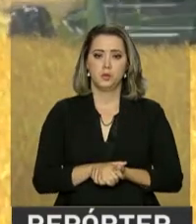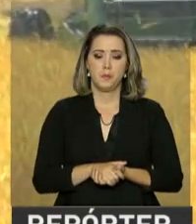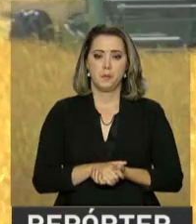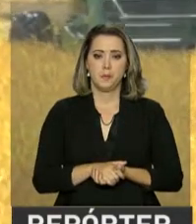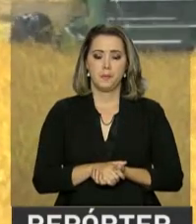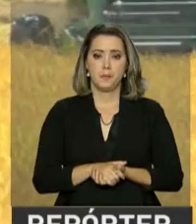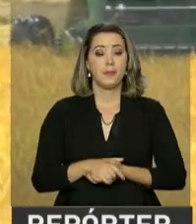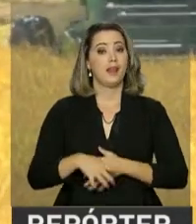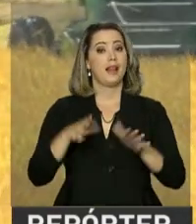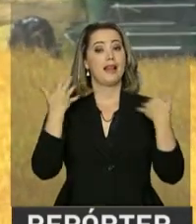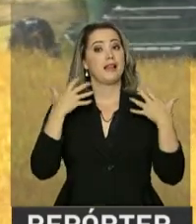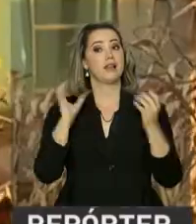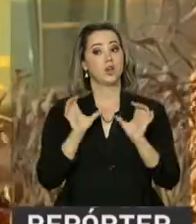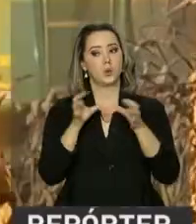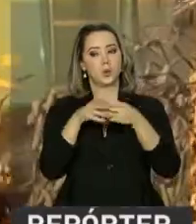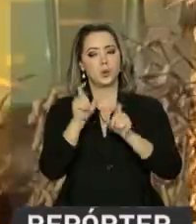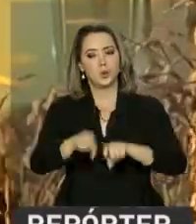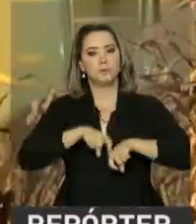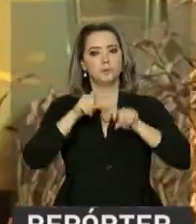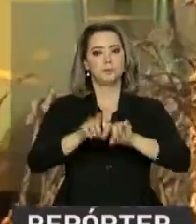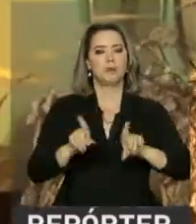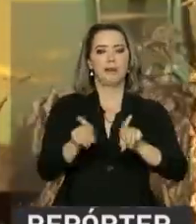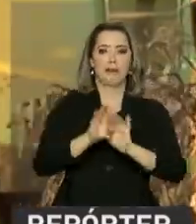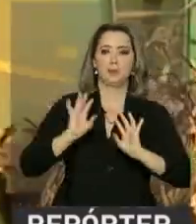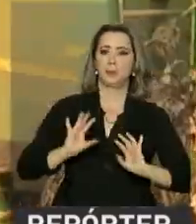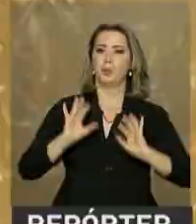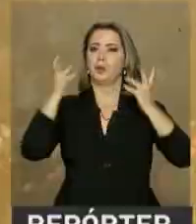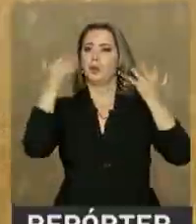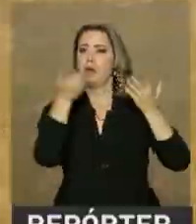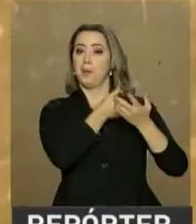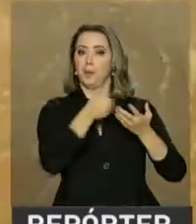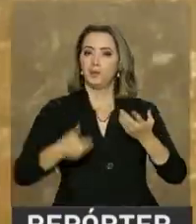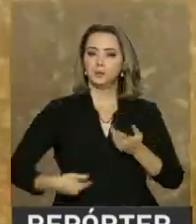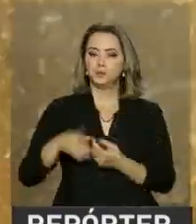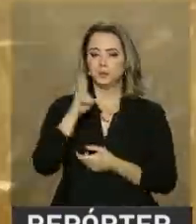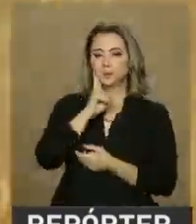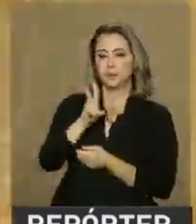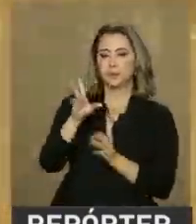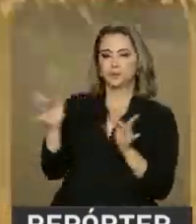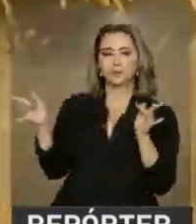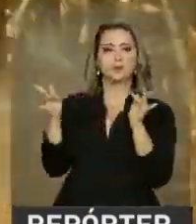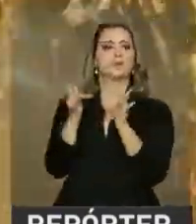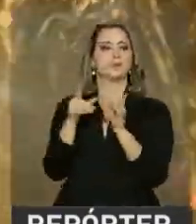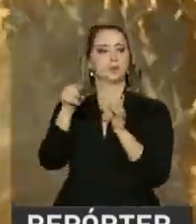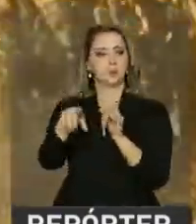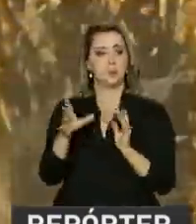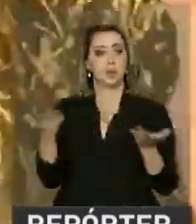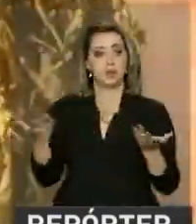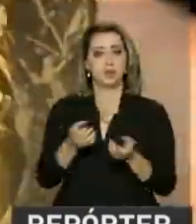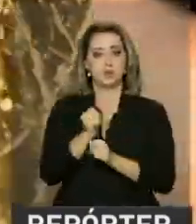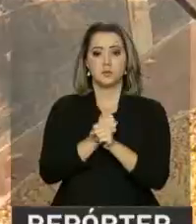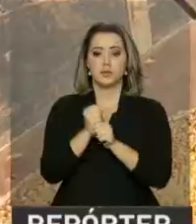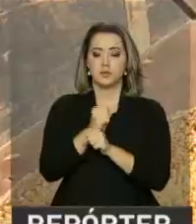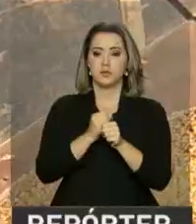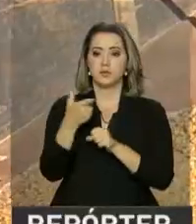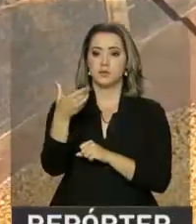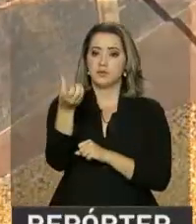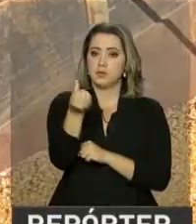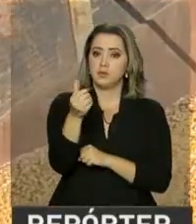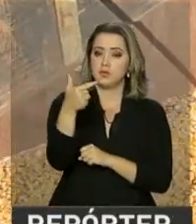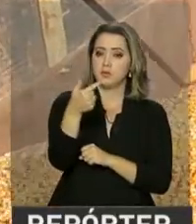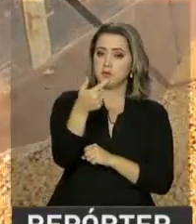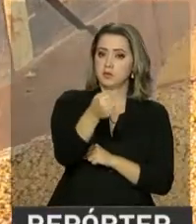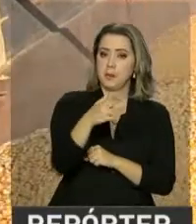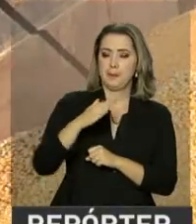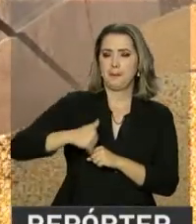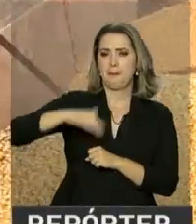O entusiasmo do produtor e o clima. Para o governo, essa a combinação que faz a safra de grãos 2016-2017